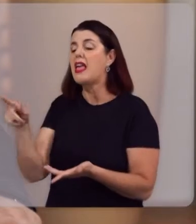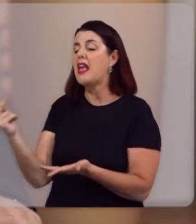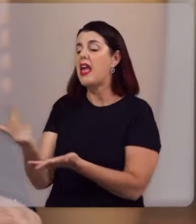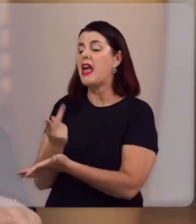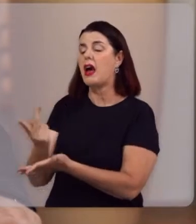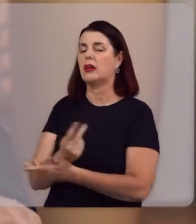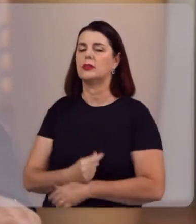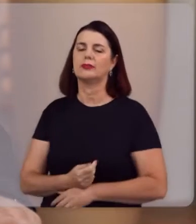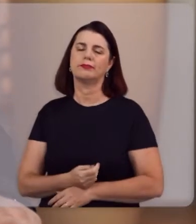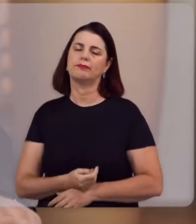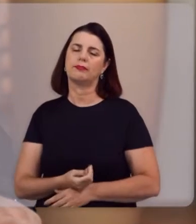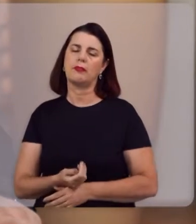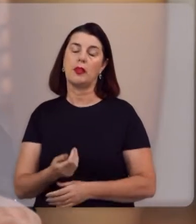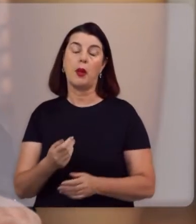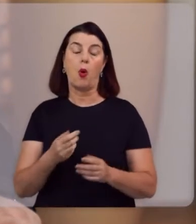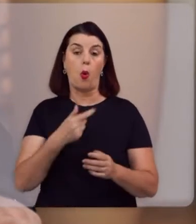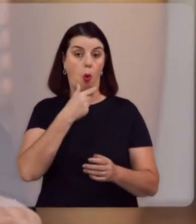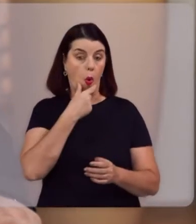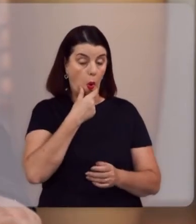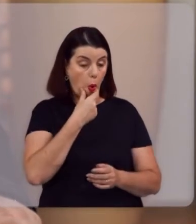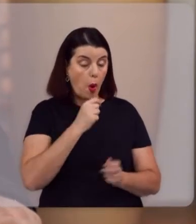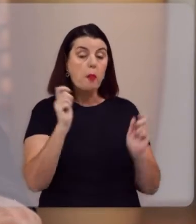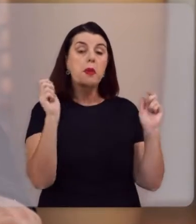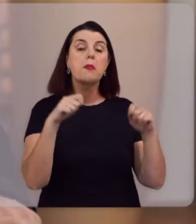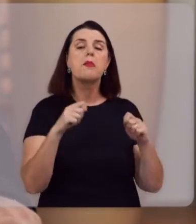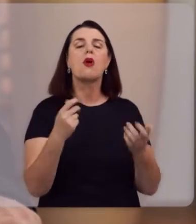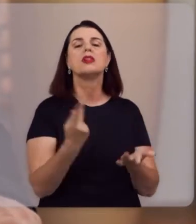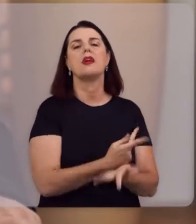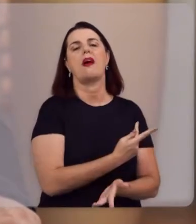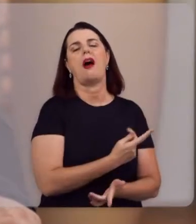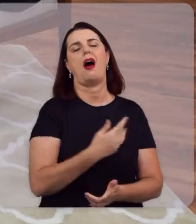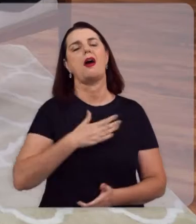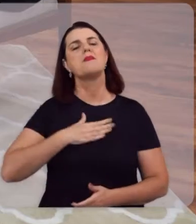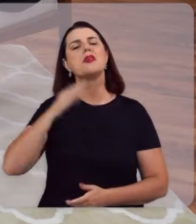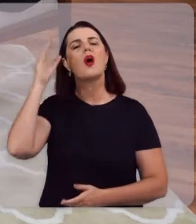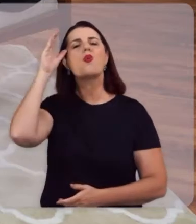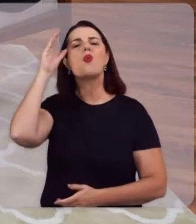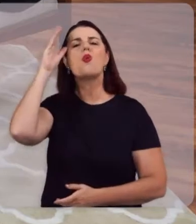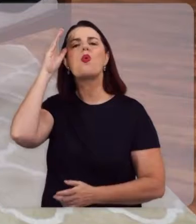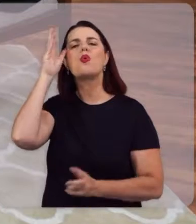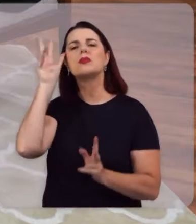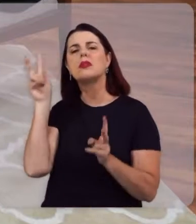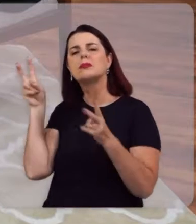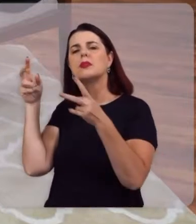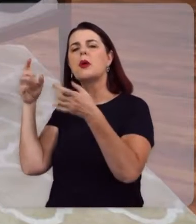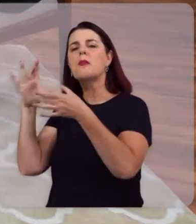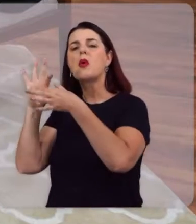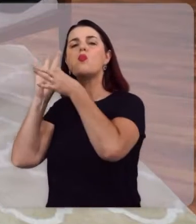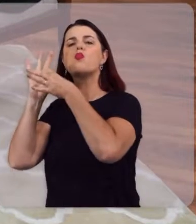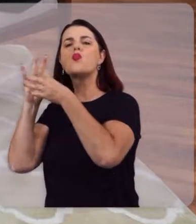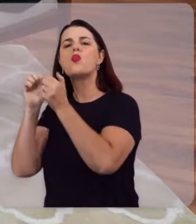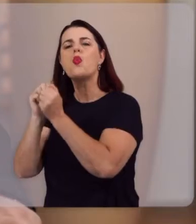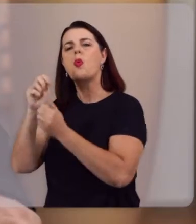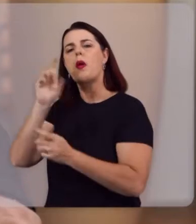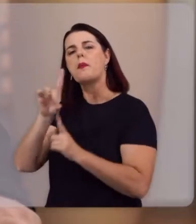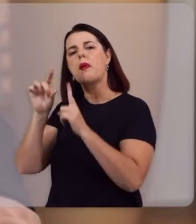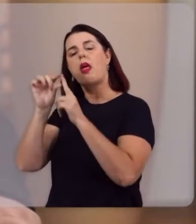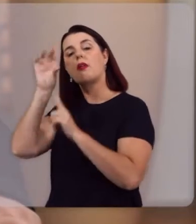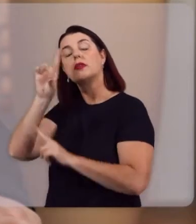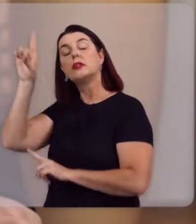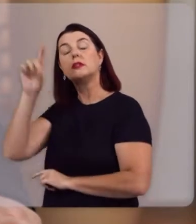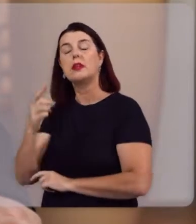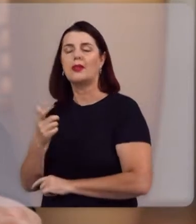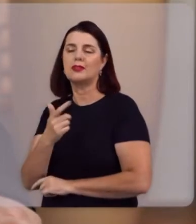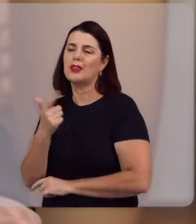Papas erraram, concílios erraram, a minha consciência está cativa à Sagrada Escritura e não é